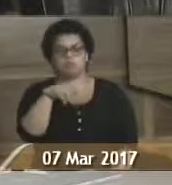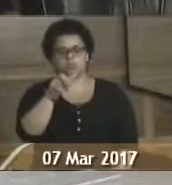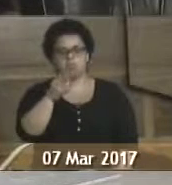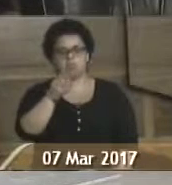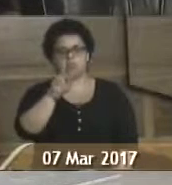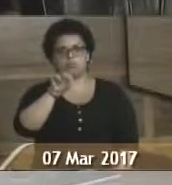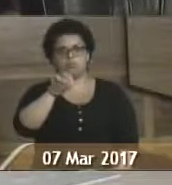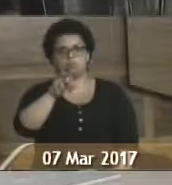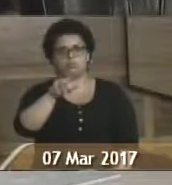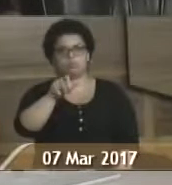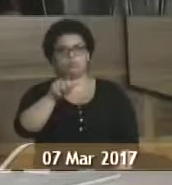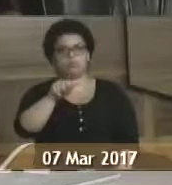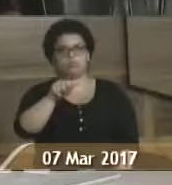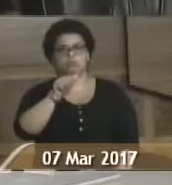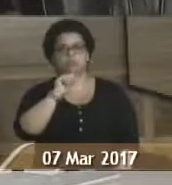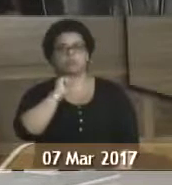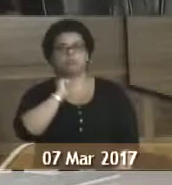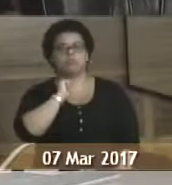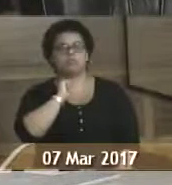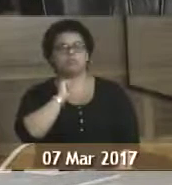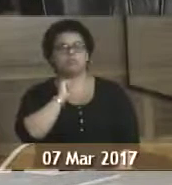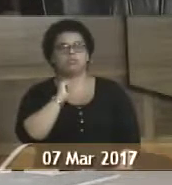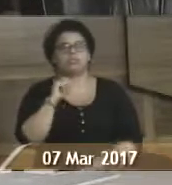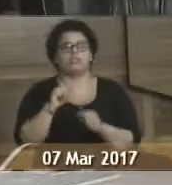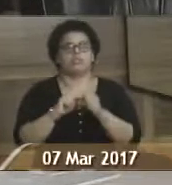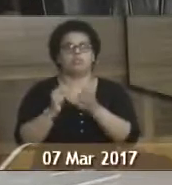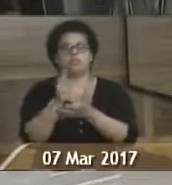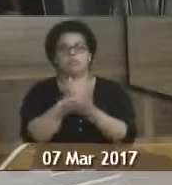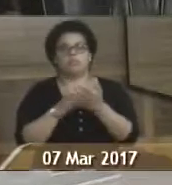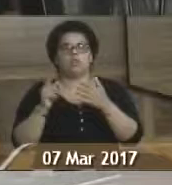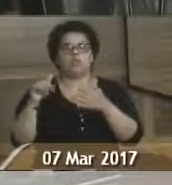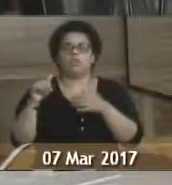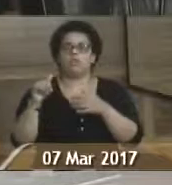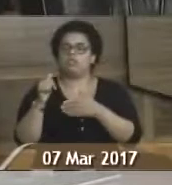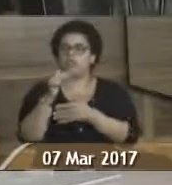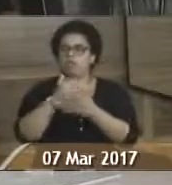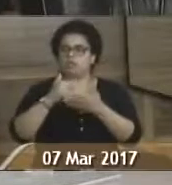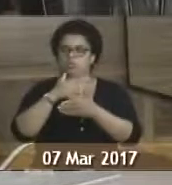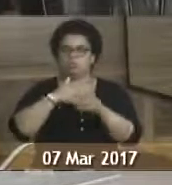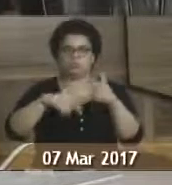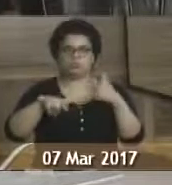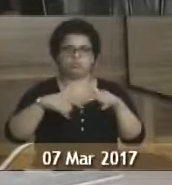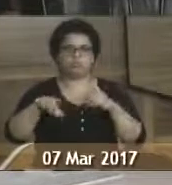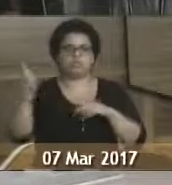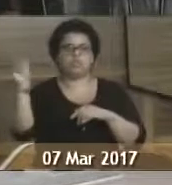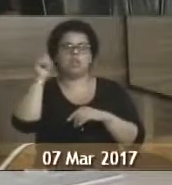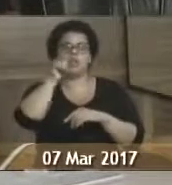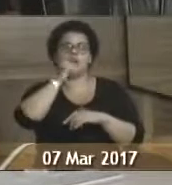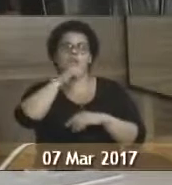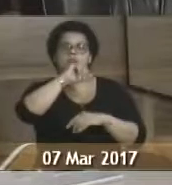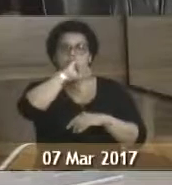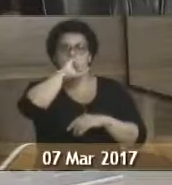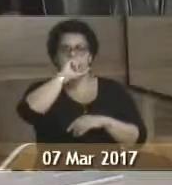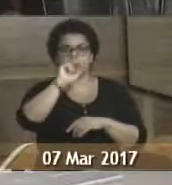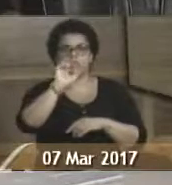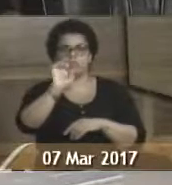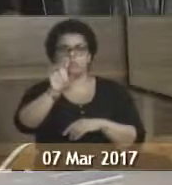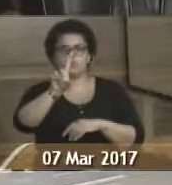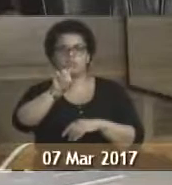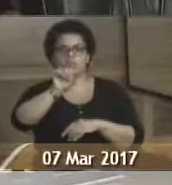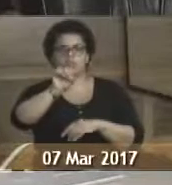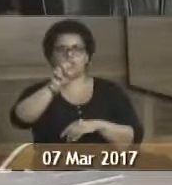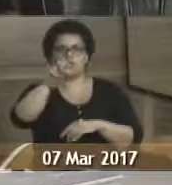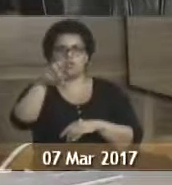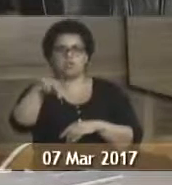fazia artesanato, pintura, arte plástica. Era uma artesã. Ela é mãe do Ed, salvo engano,